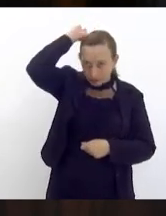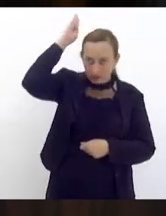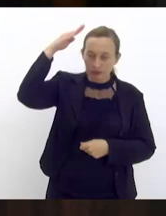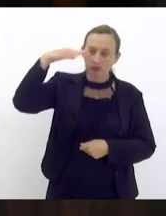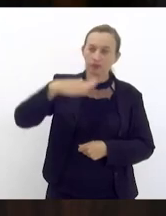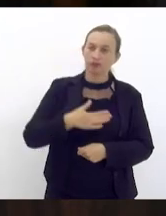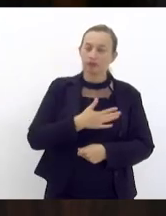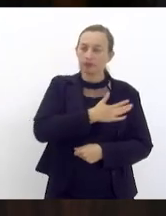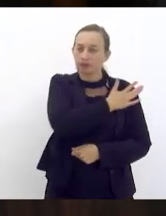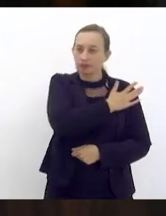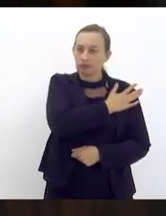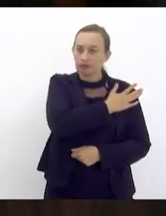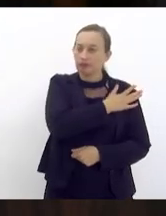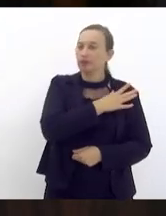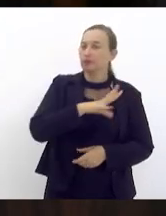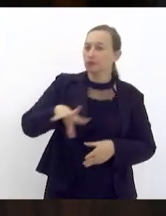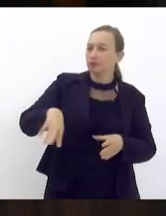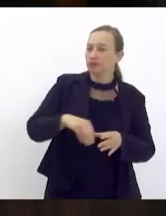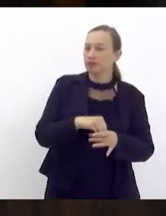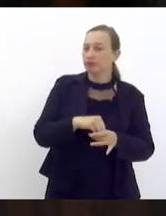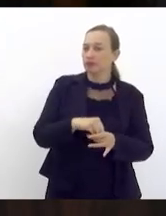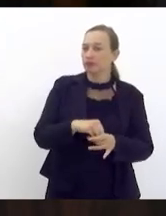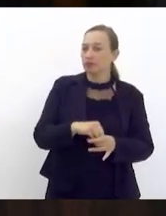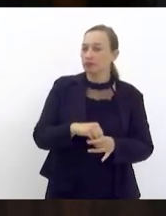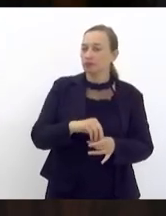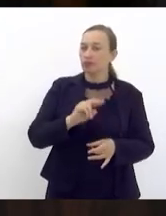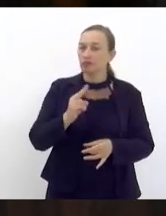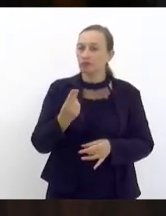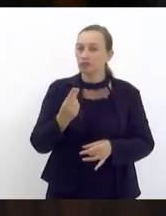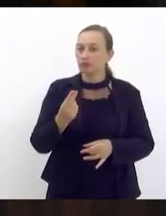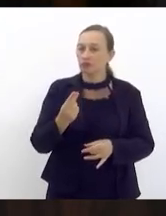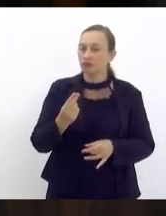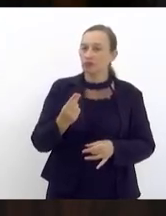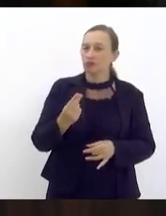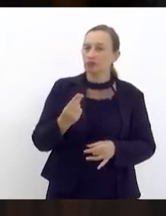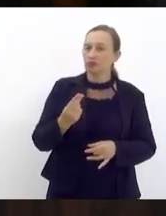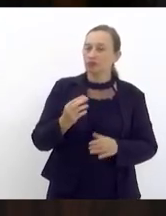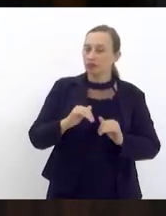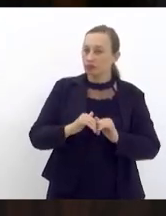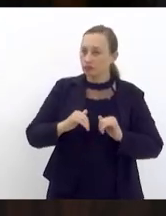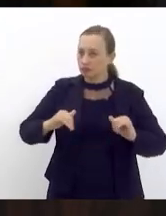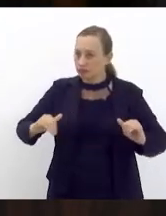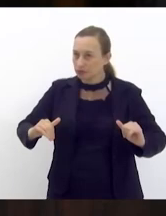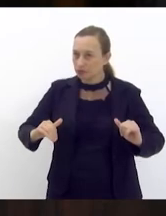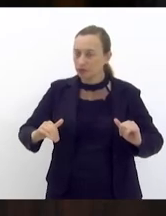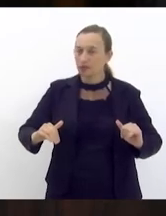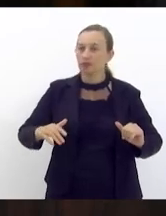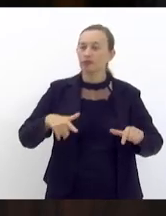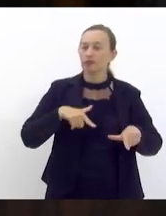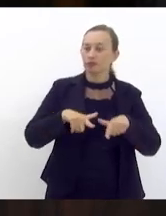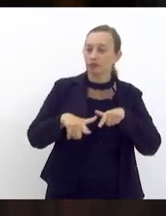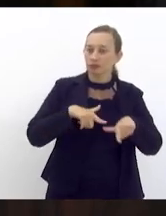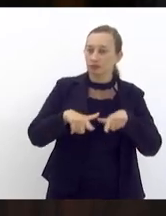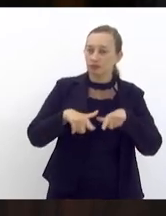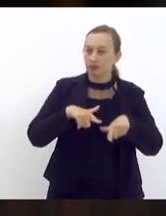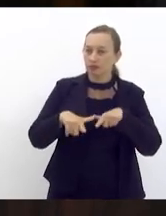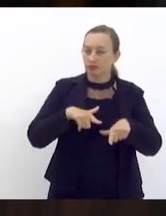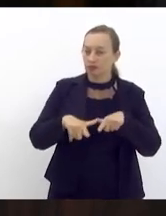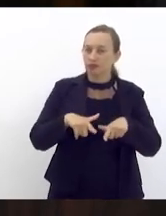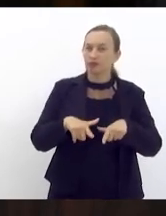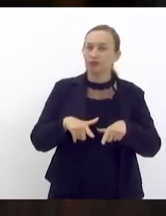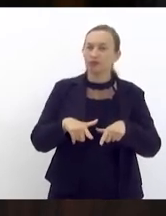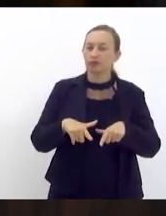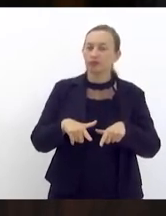militares incluídos ou licenciados no ex-ofício que tiveram ingresso